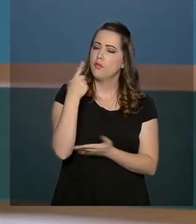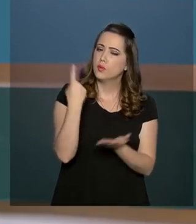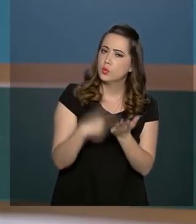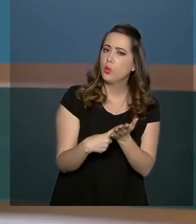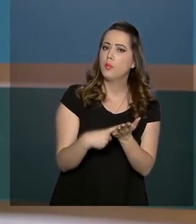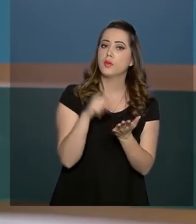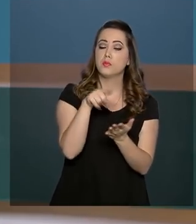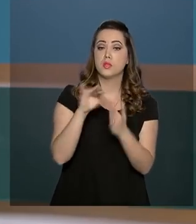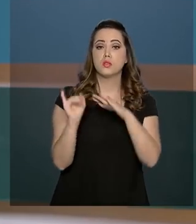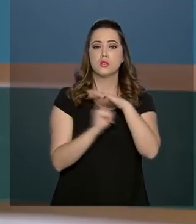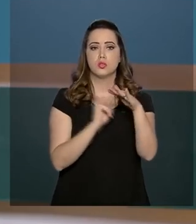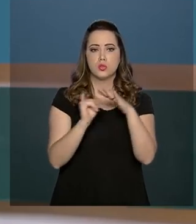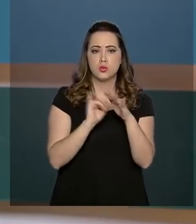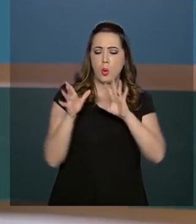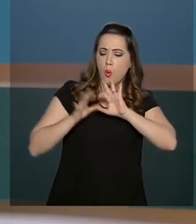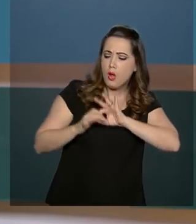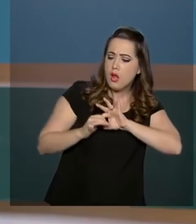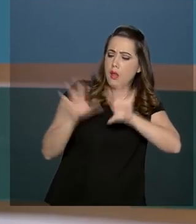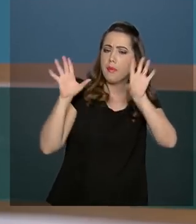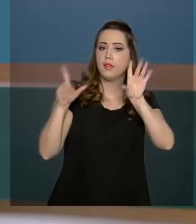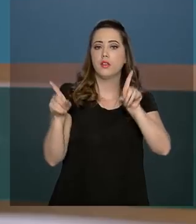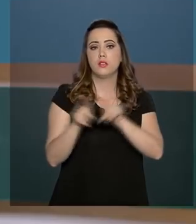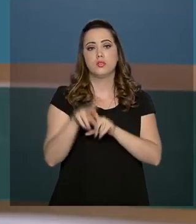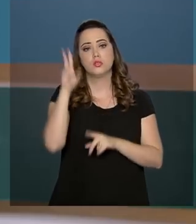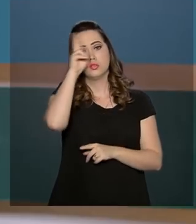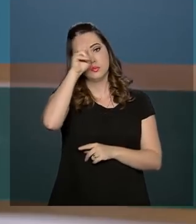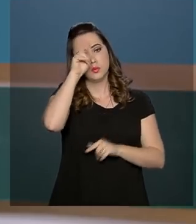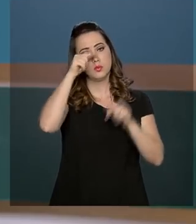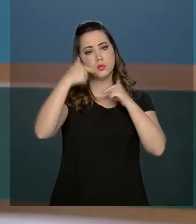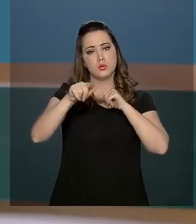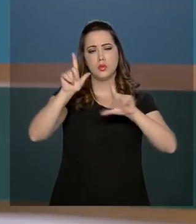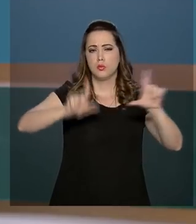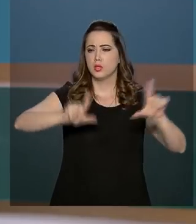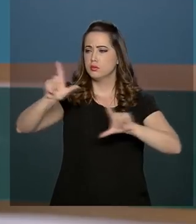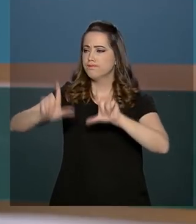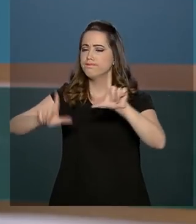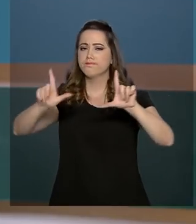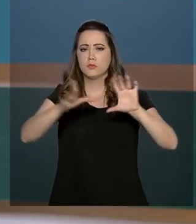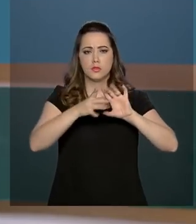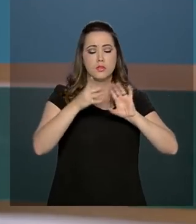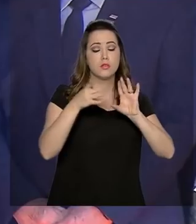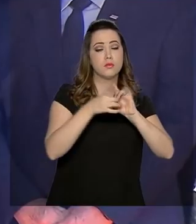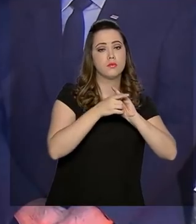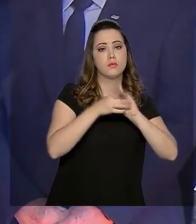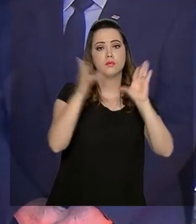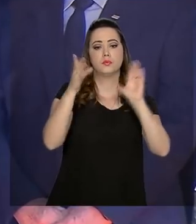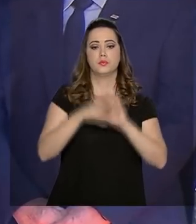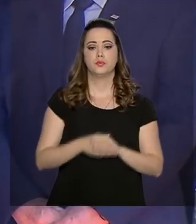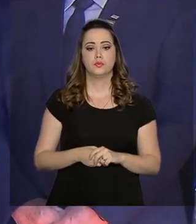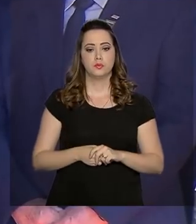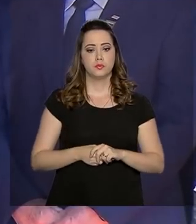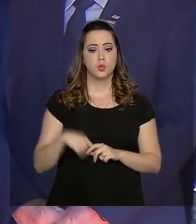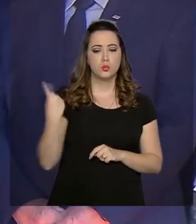instituição respira liberdade e lembrou o papel da mídia na democracia. Nós precisamos de